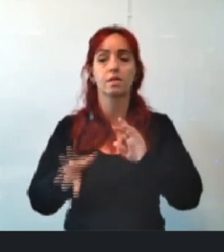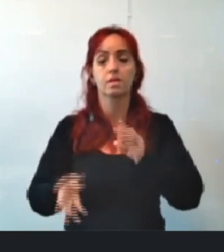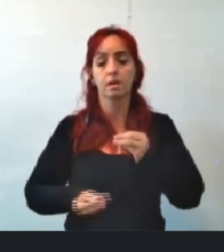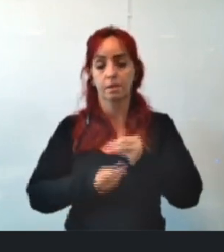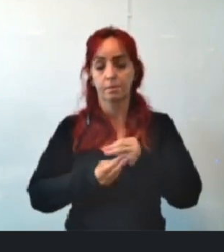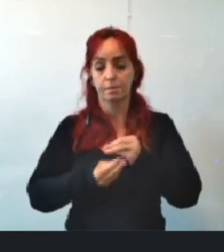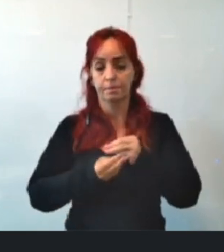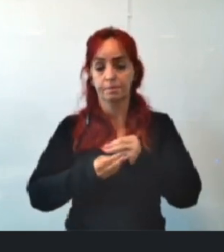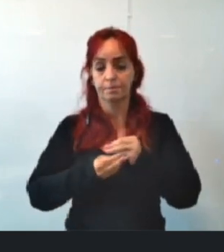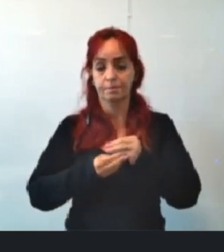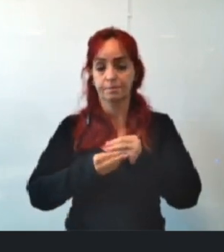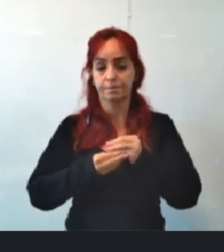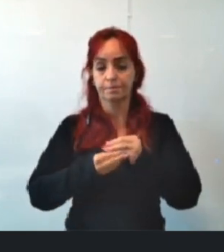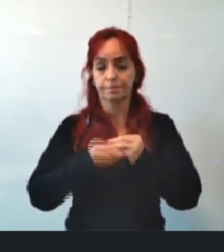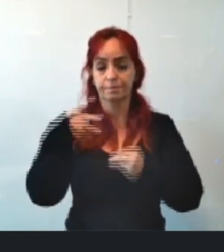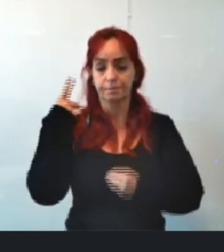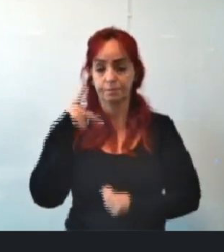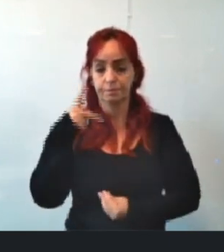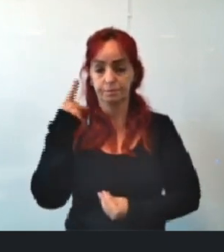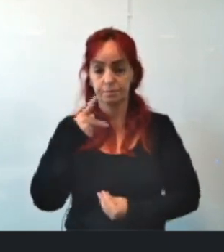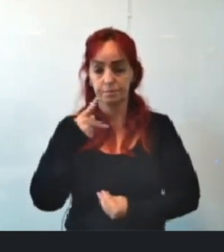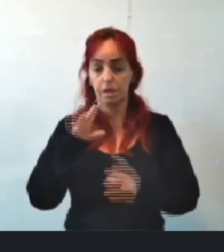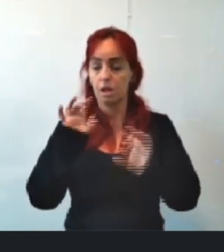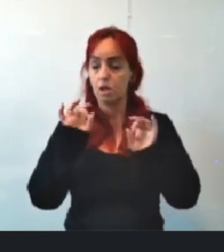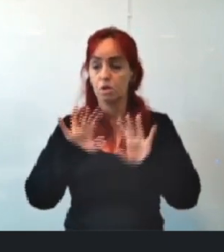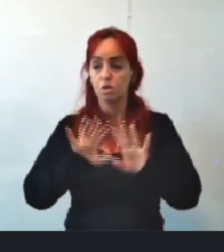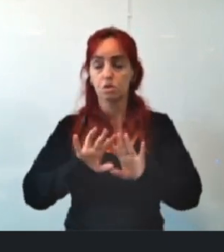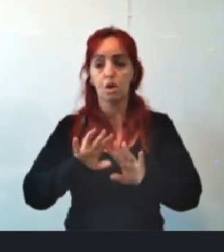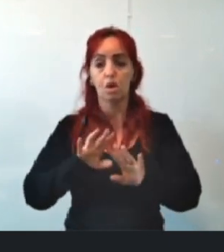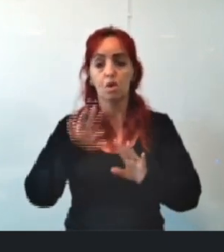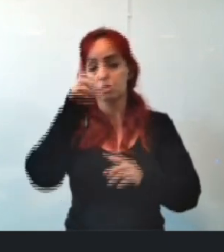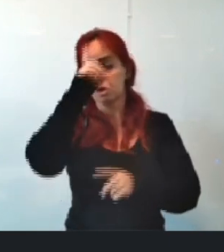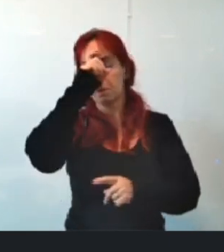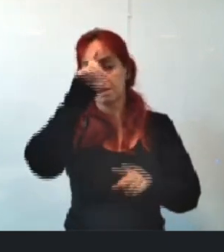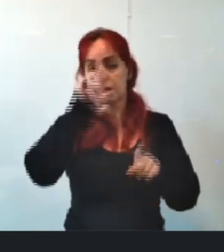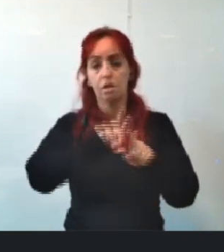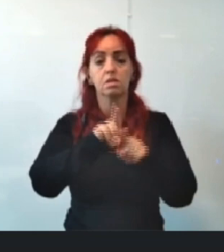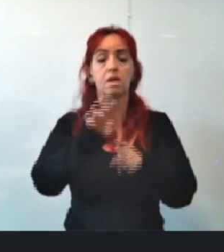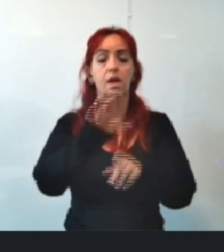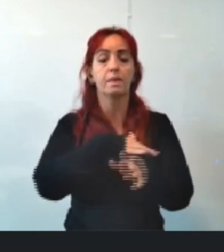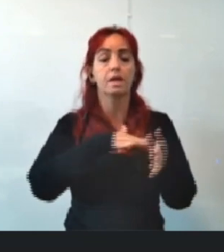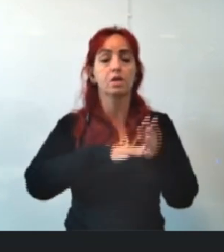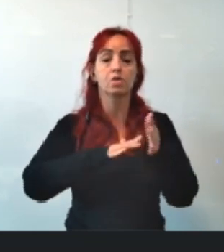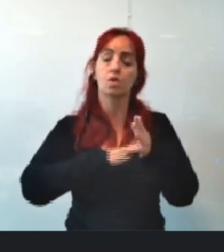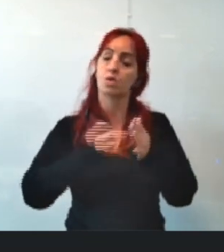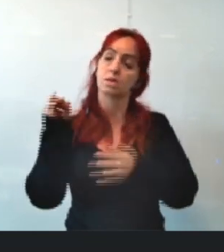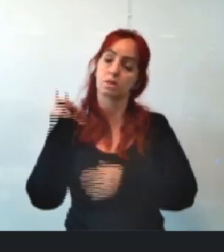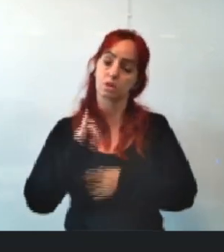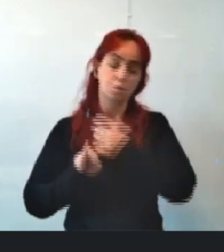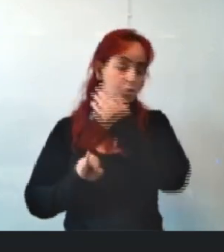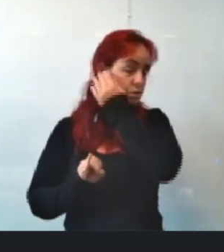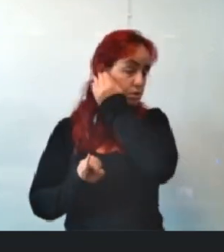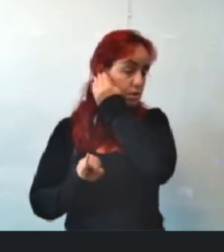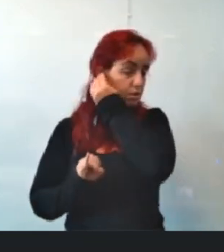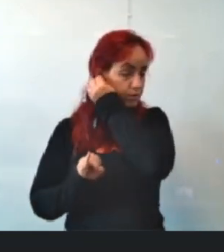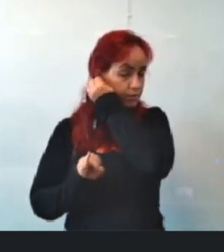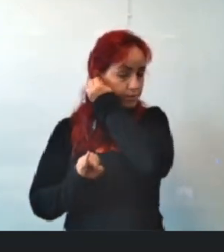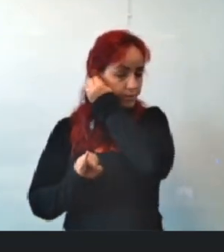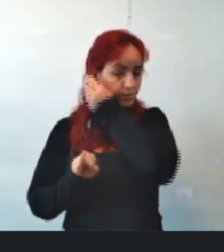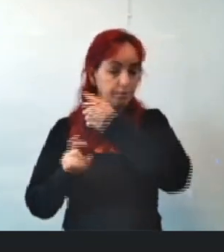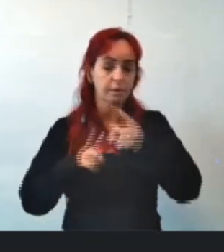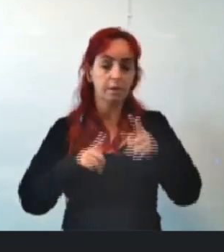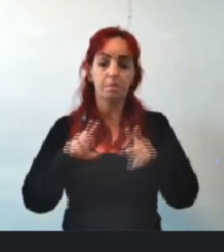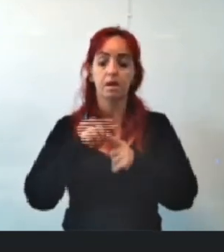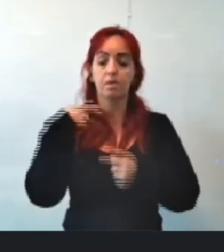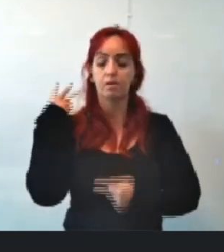E a gente já tem, não só os hospitais, mas vamos dizer, e todas as instituições também, terceiro setor, que tem um trabalho relevante. O vereador